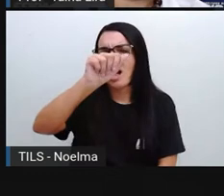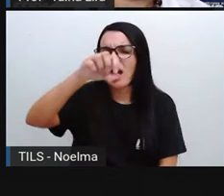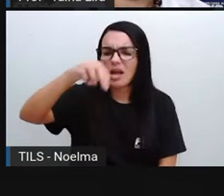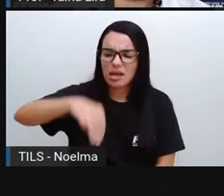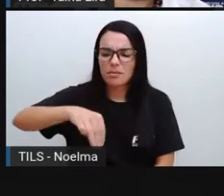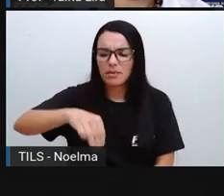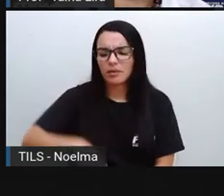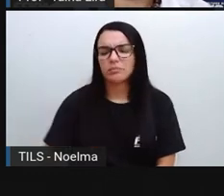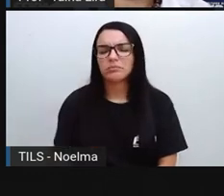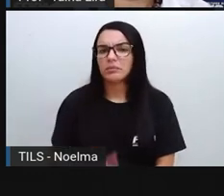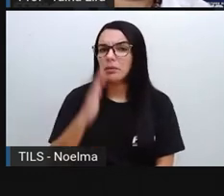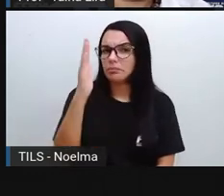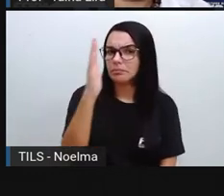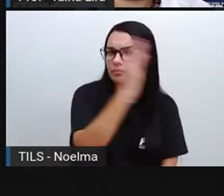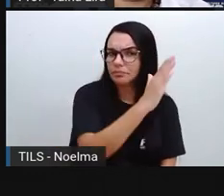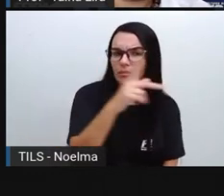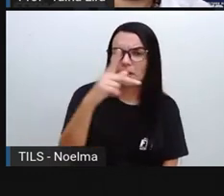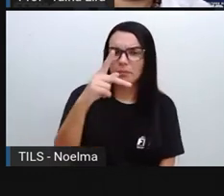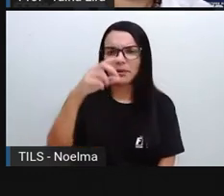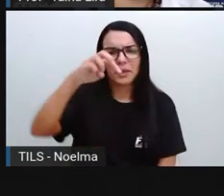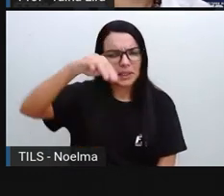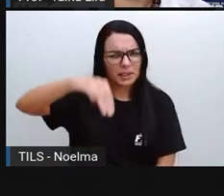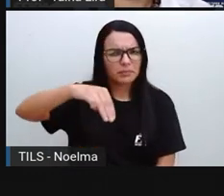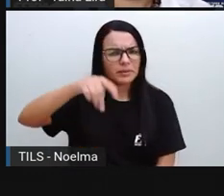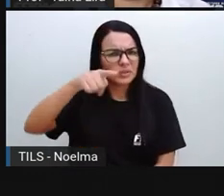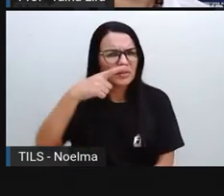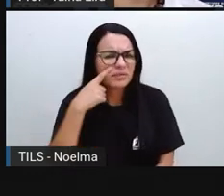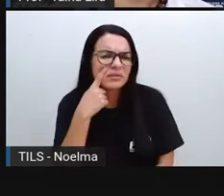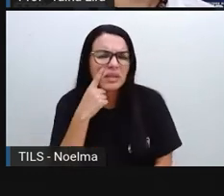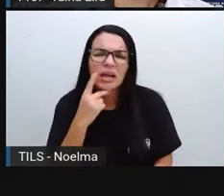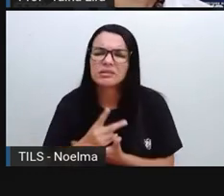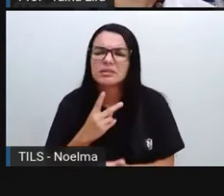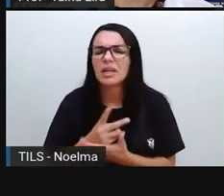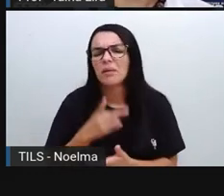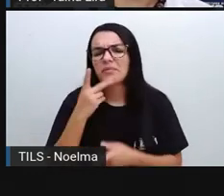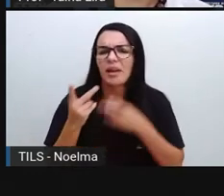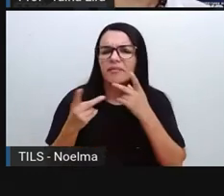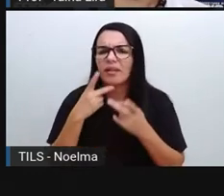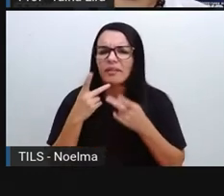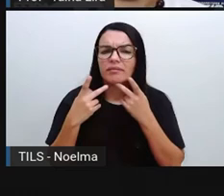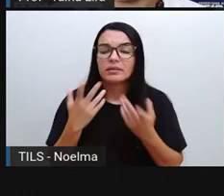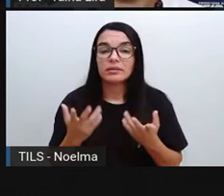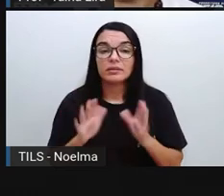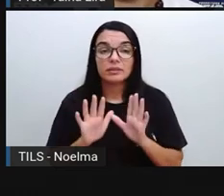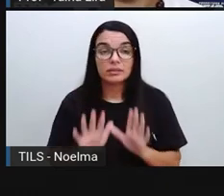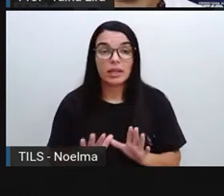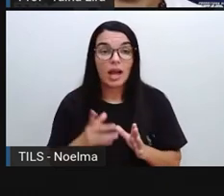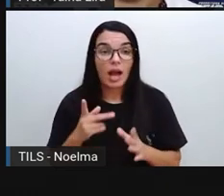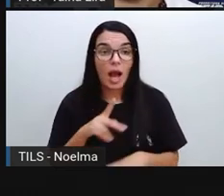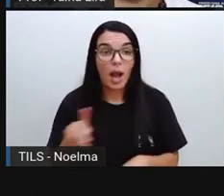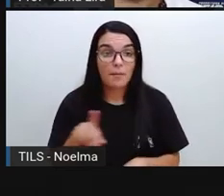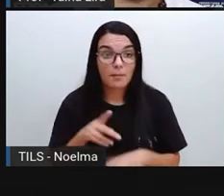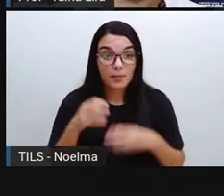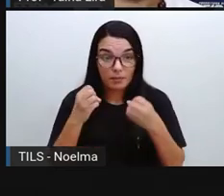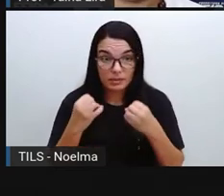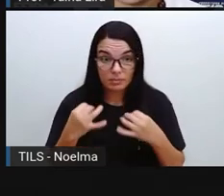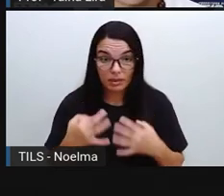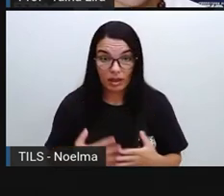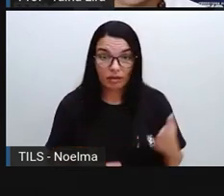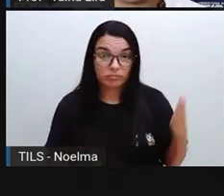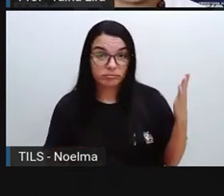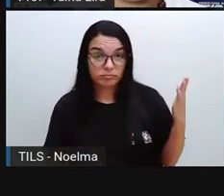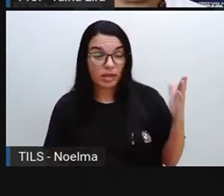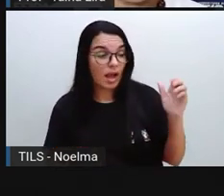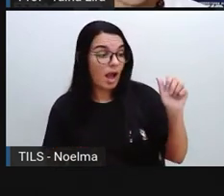e PM, né? Nós pronunciamos, né? Então, assim, o segundo ano, deixa até a Pró explicar isso aqui para vocês. Aqui é uma